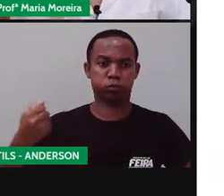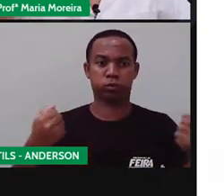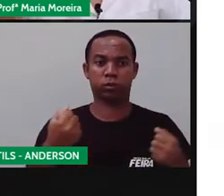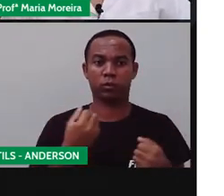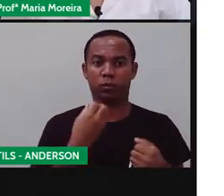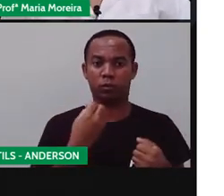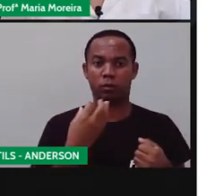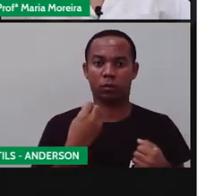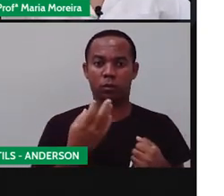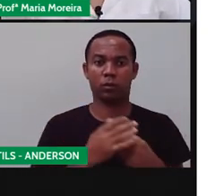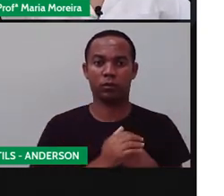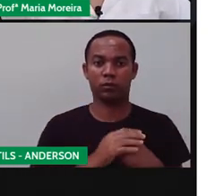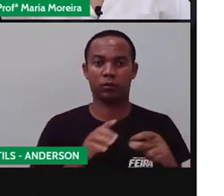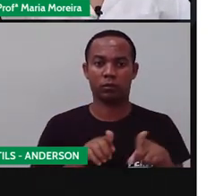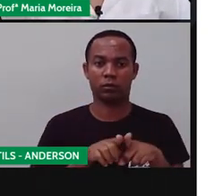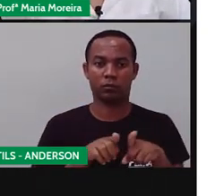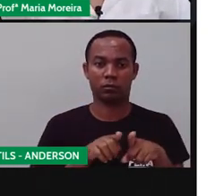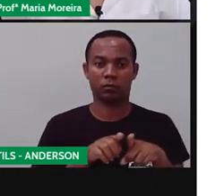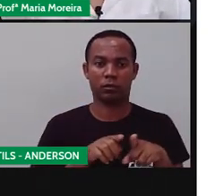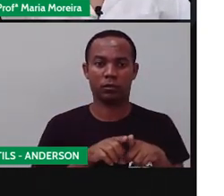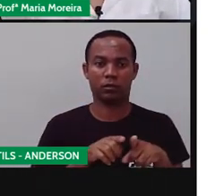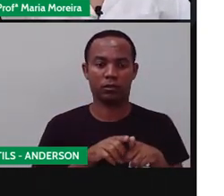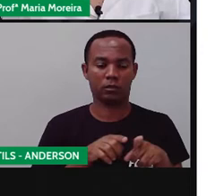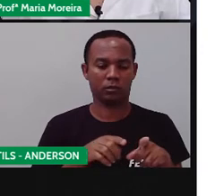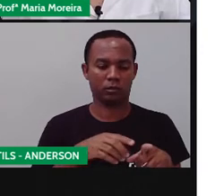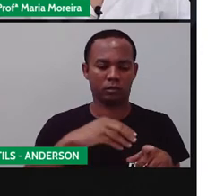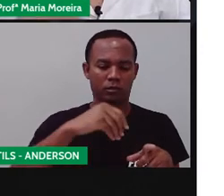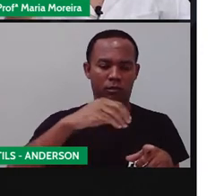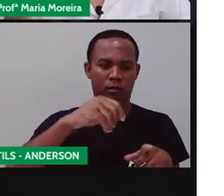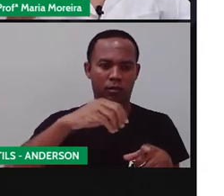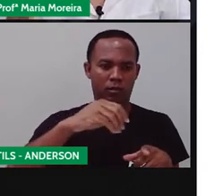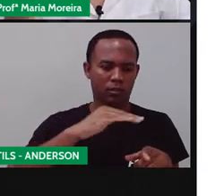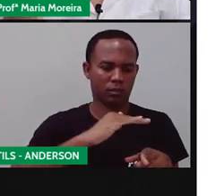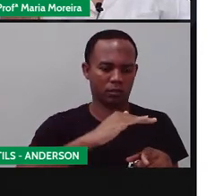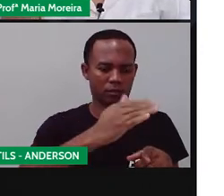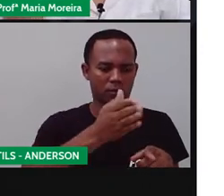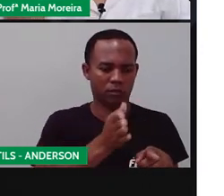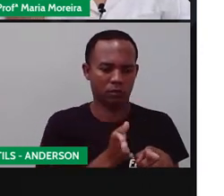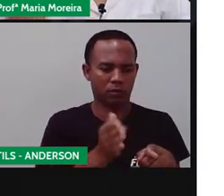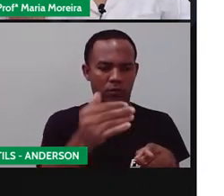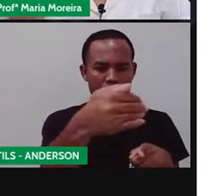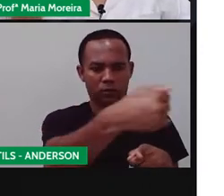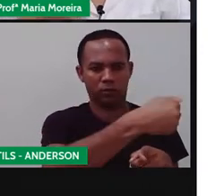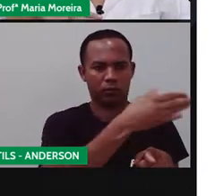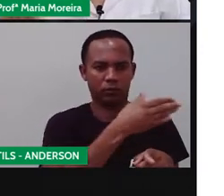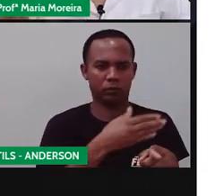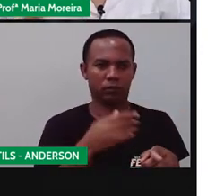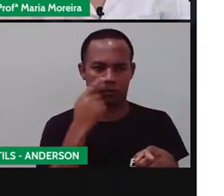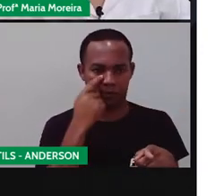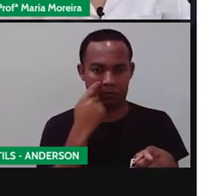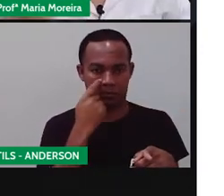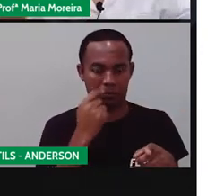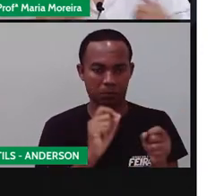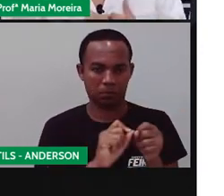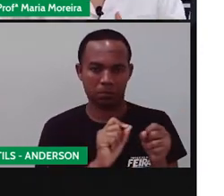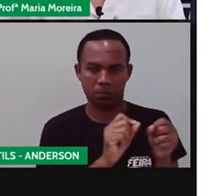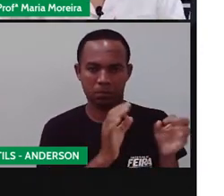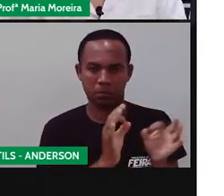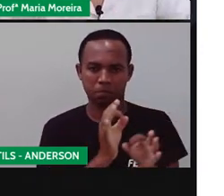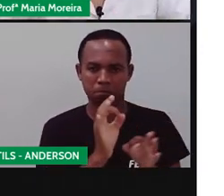Blocos de areia, não era concreto, né? Mas de um material